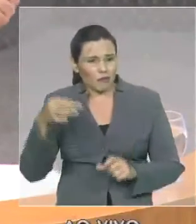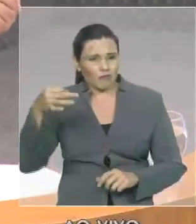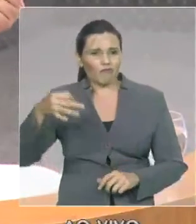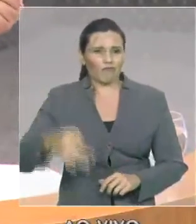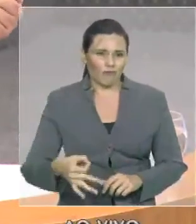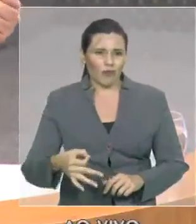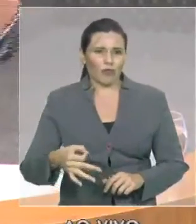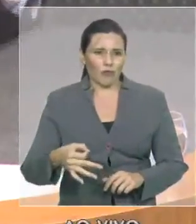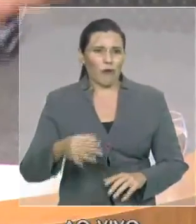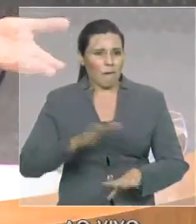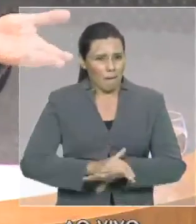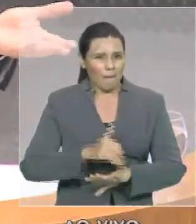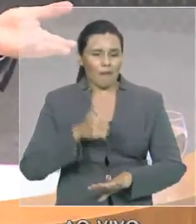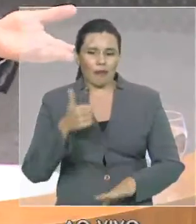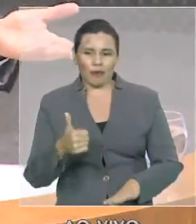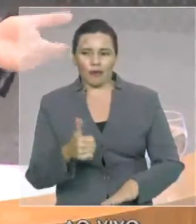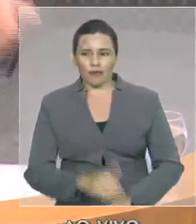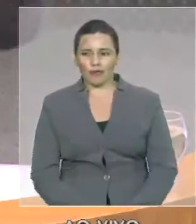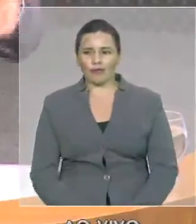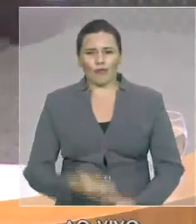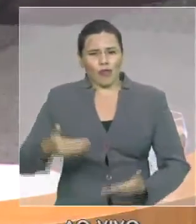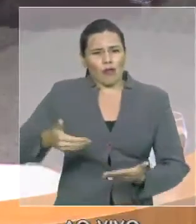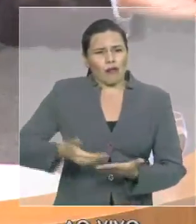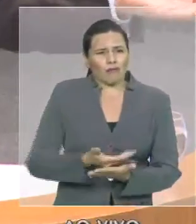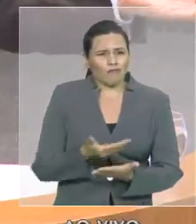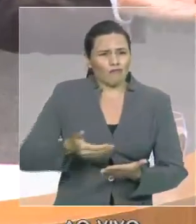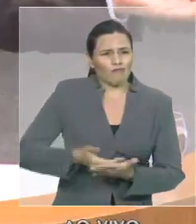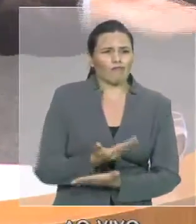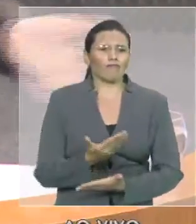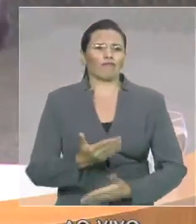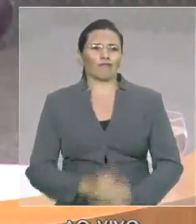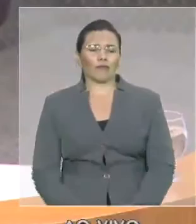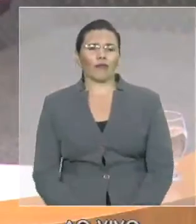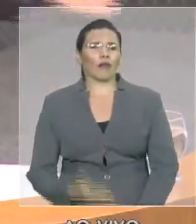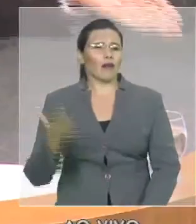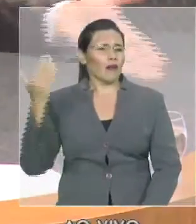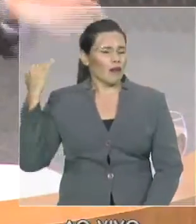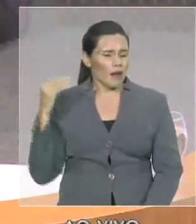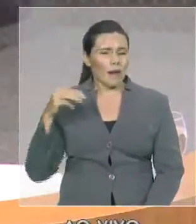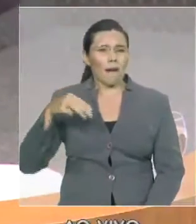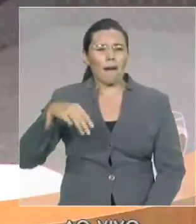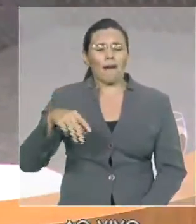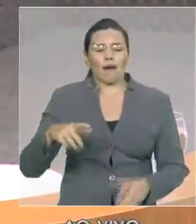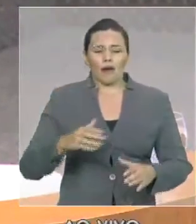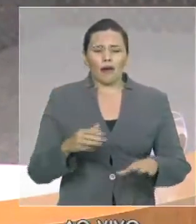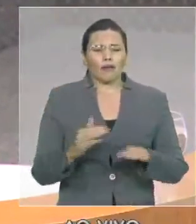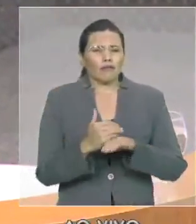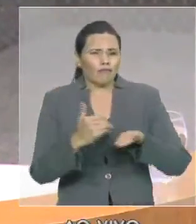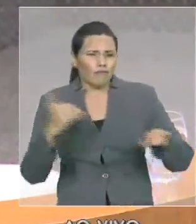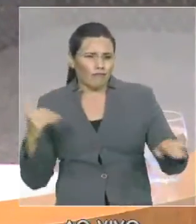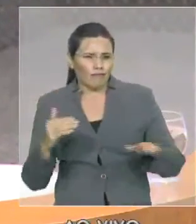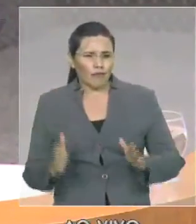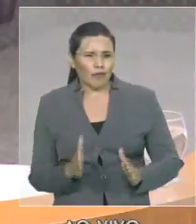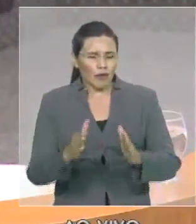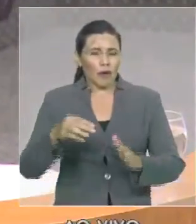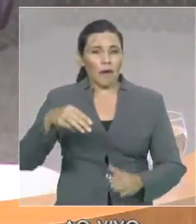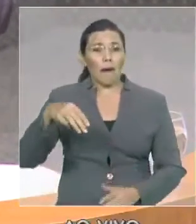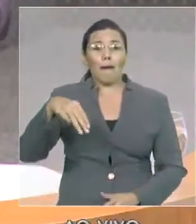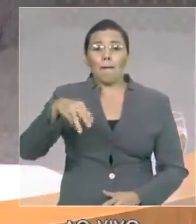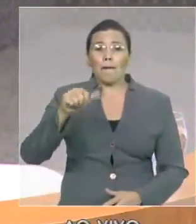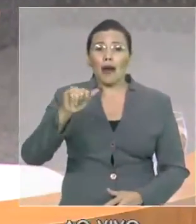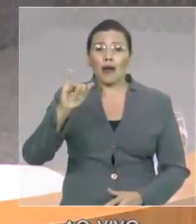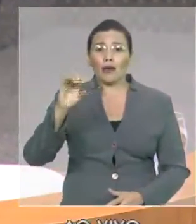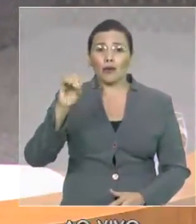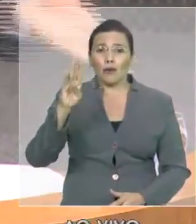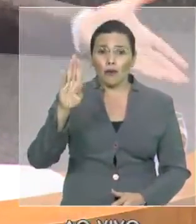da Maioba nunca havia sido feito nós estamos fazendo porque esse é o caminho certo na MA 201 na estrada de